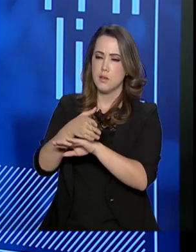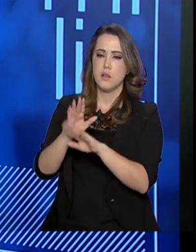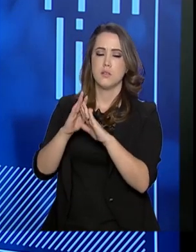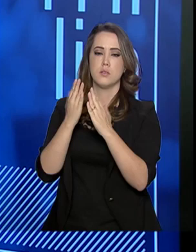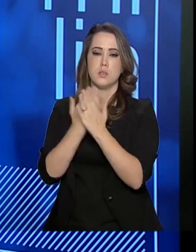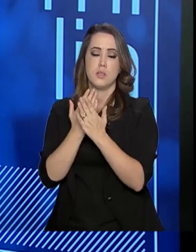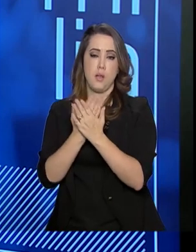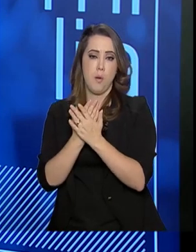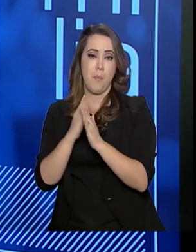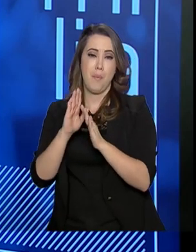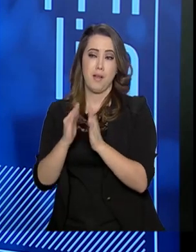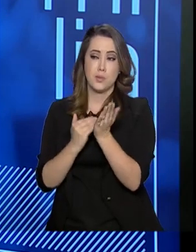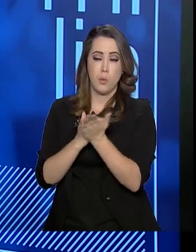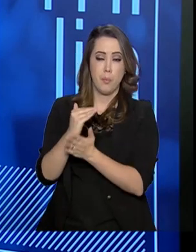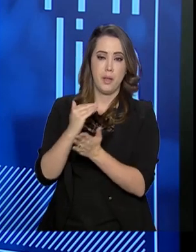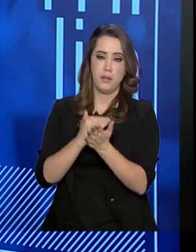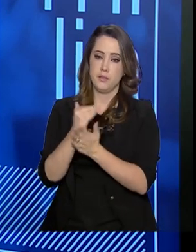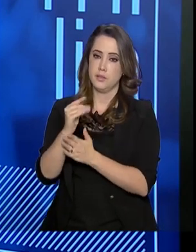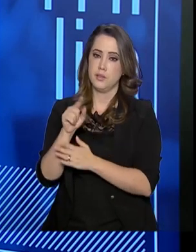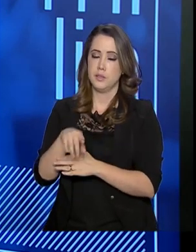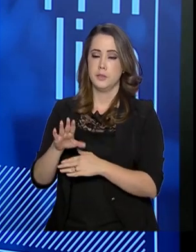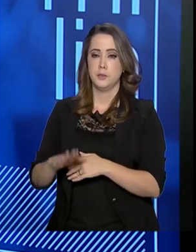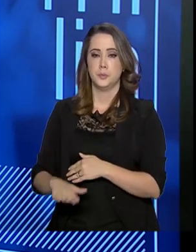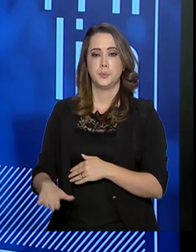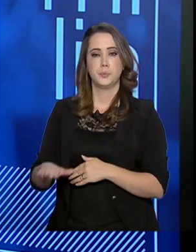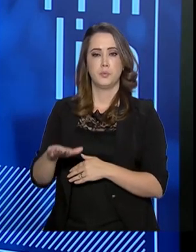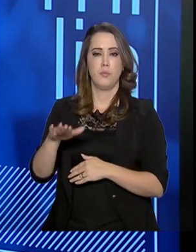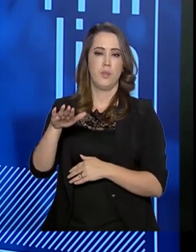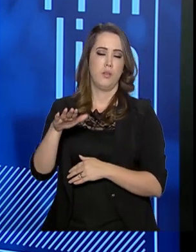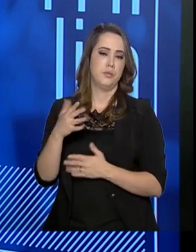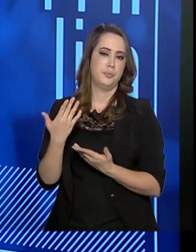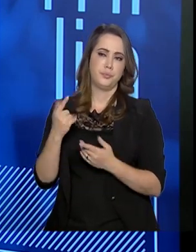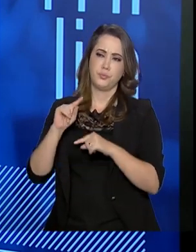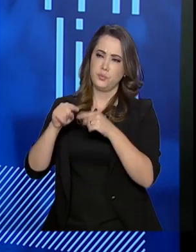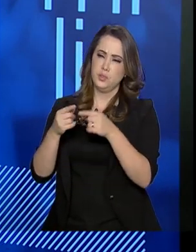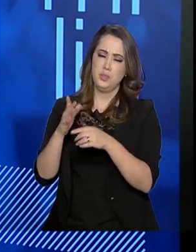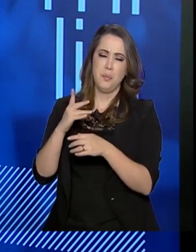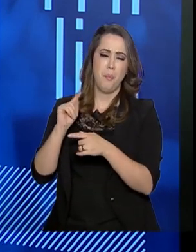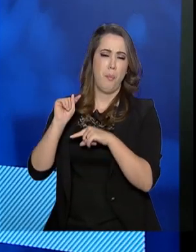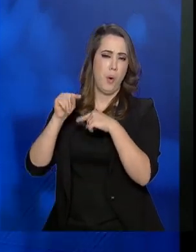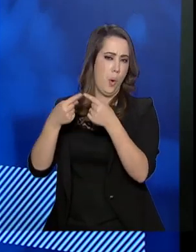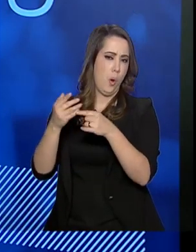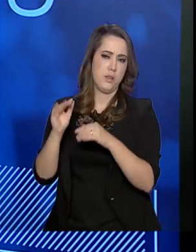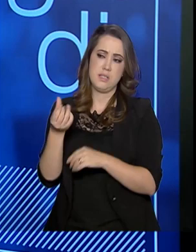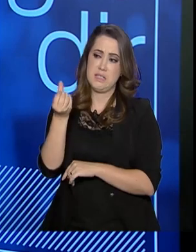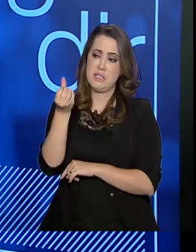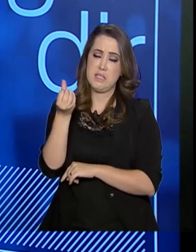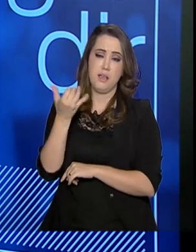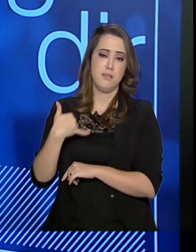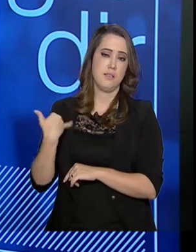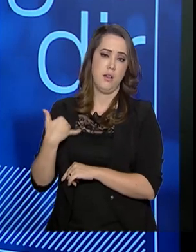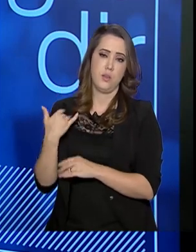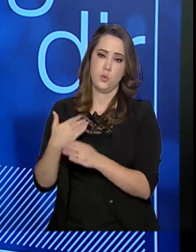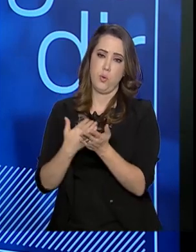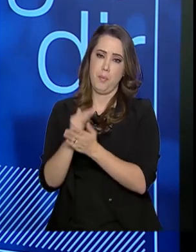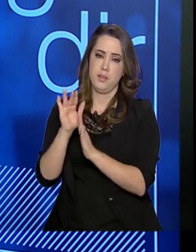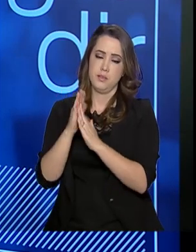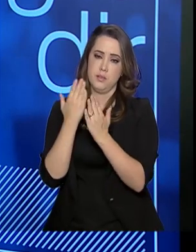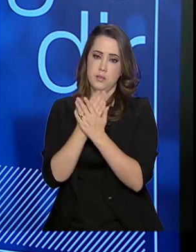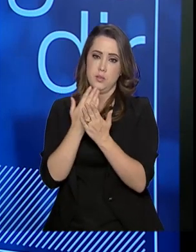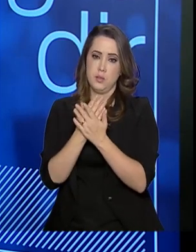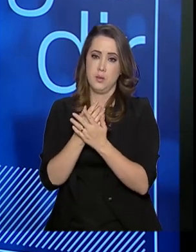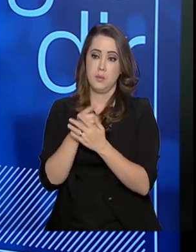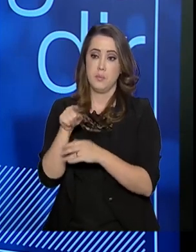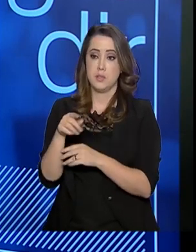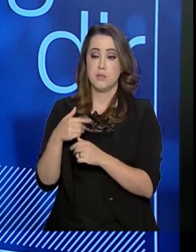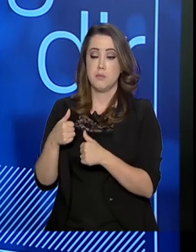mas o acesso à educação começa lá, na creche, mais tardiamente ou no ensino fundamental aos seis anos de idade. Você tem que chegar lá